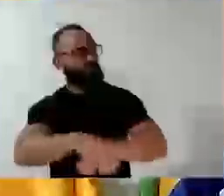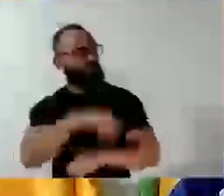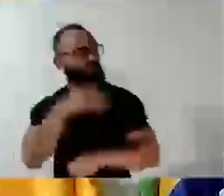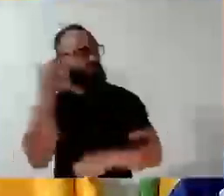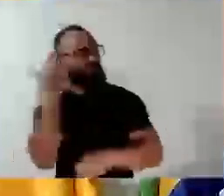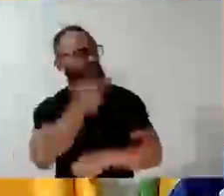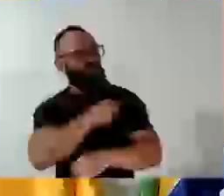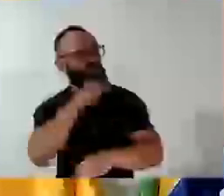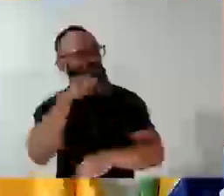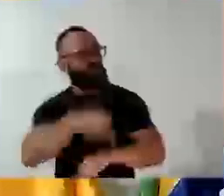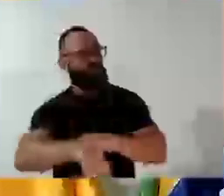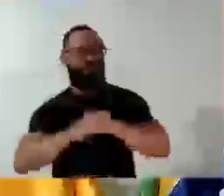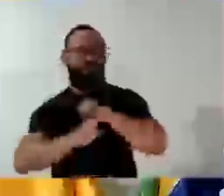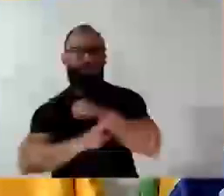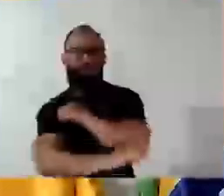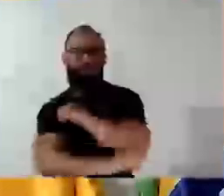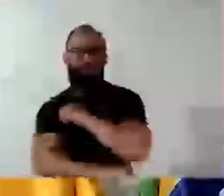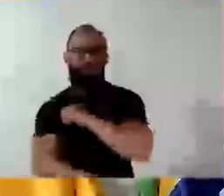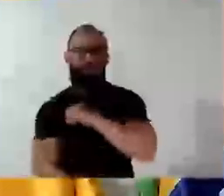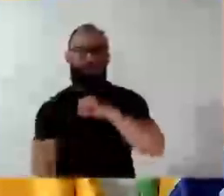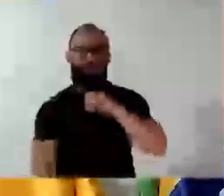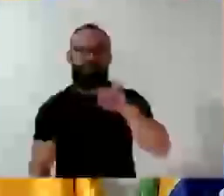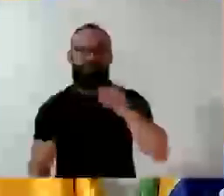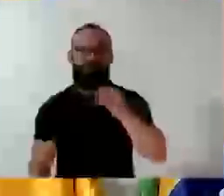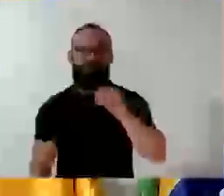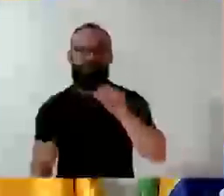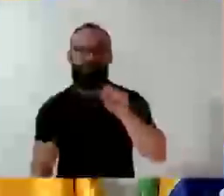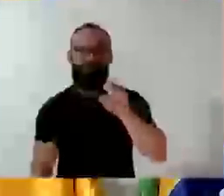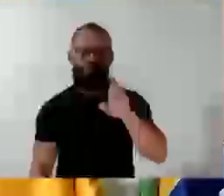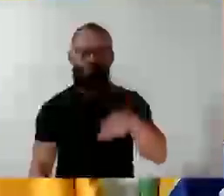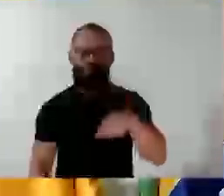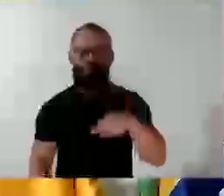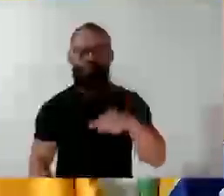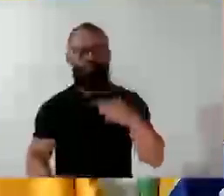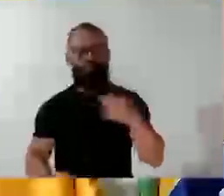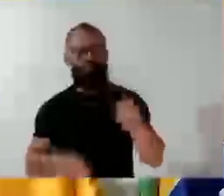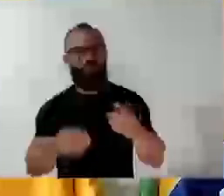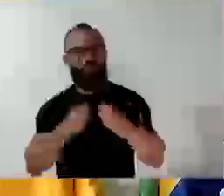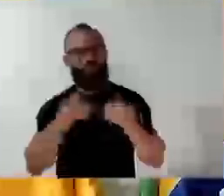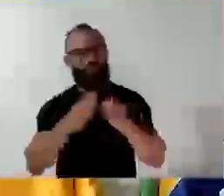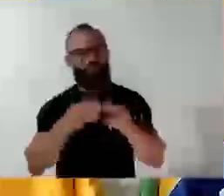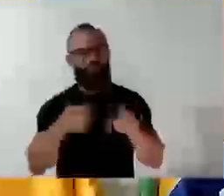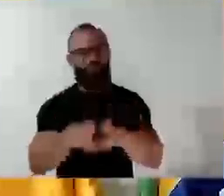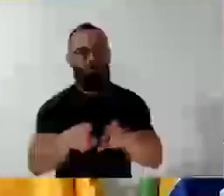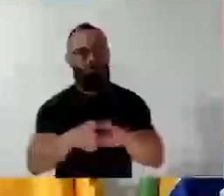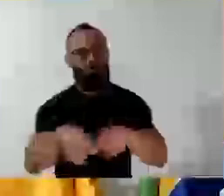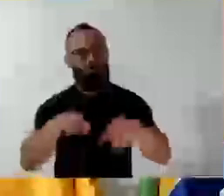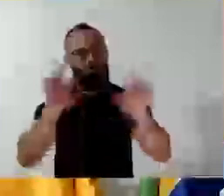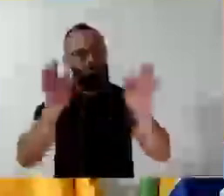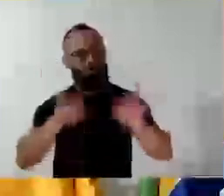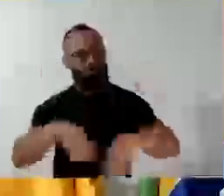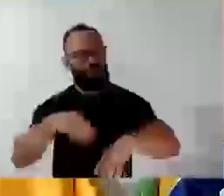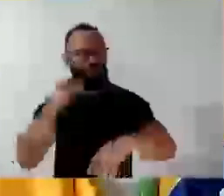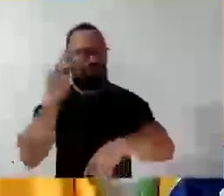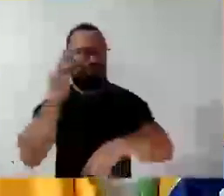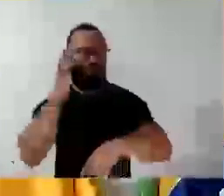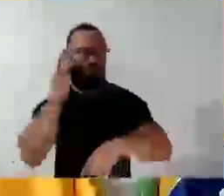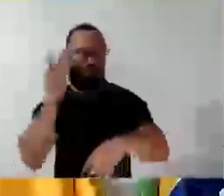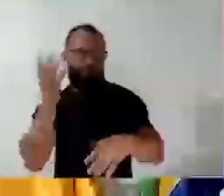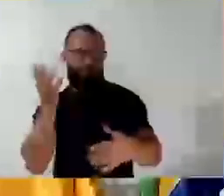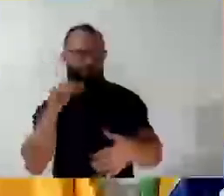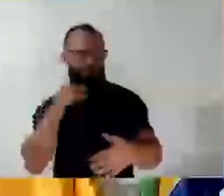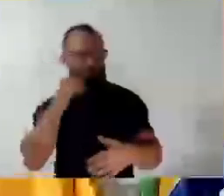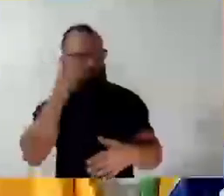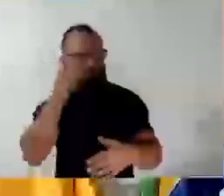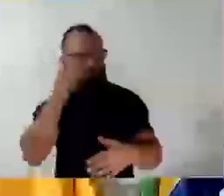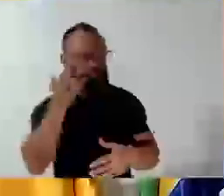município, na Avenida José Francisco da Silva? Então, fica também o meu pedido. E, por fim, acredito que ninguém, se alguém já pediu, eu não